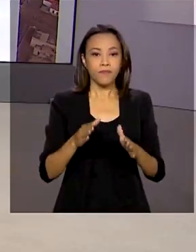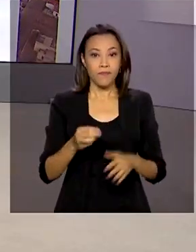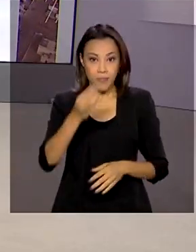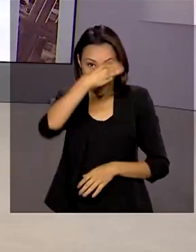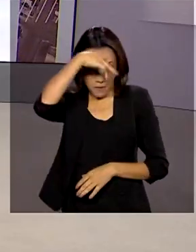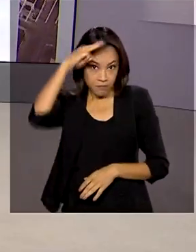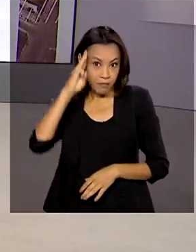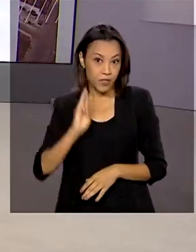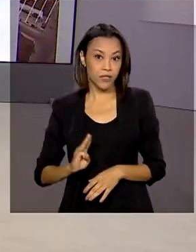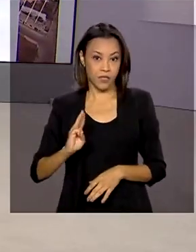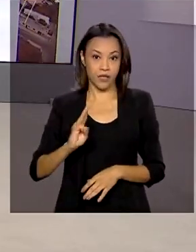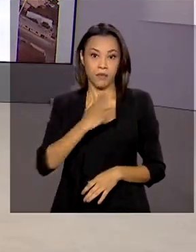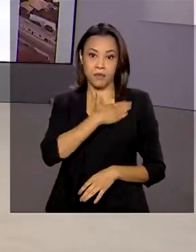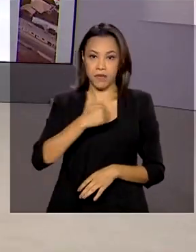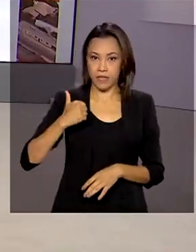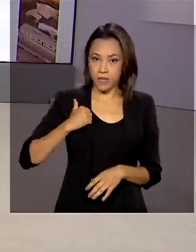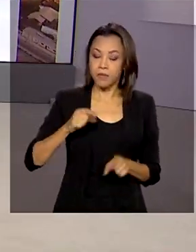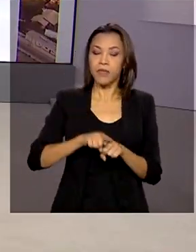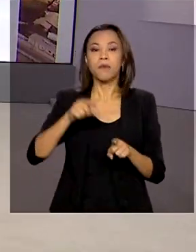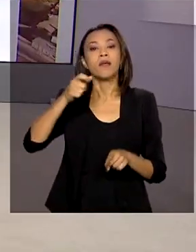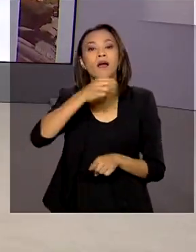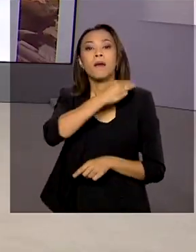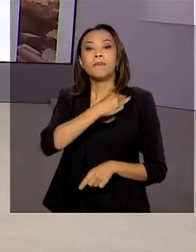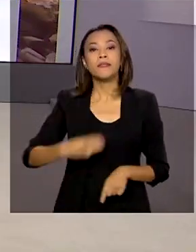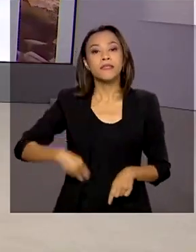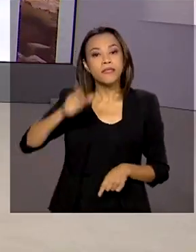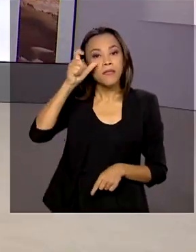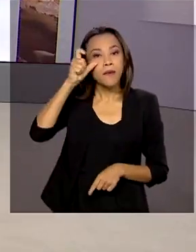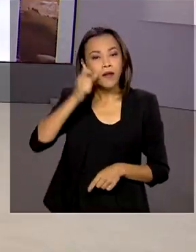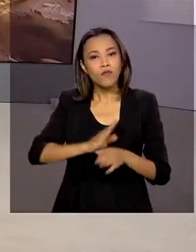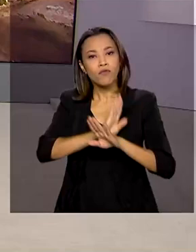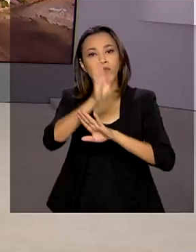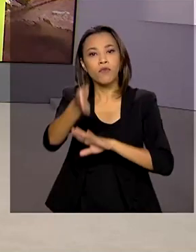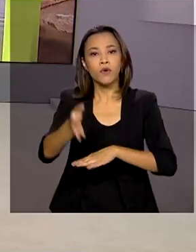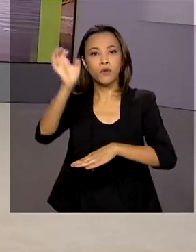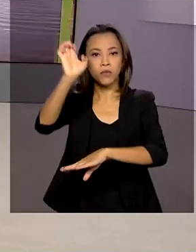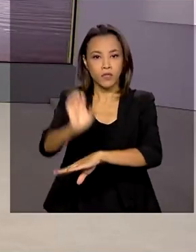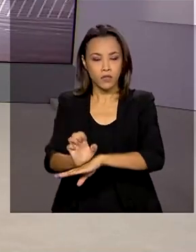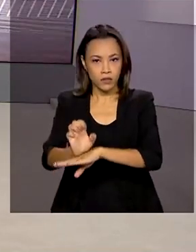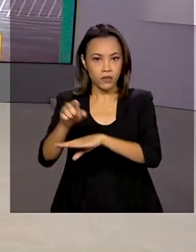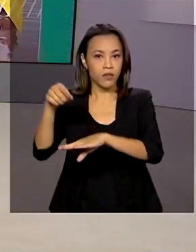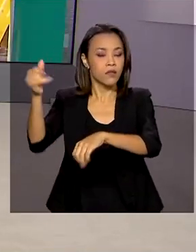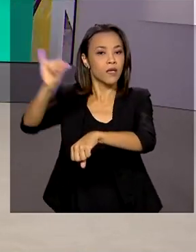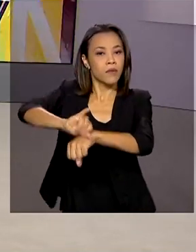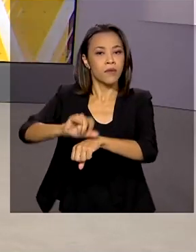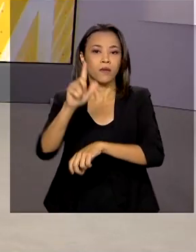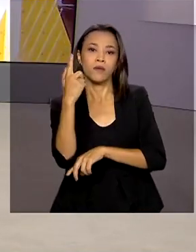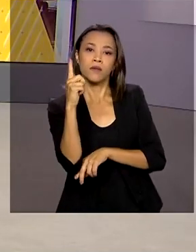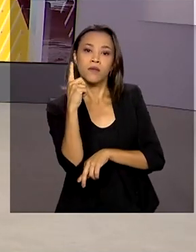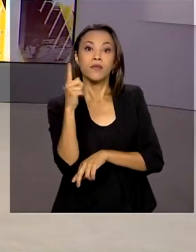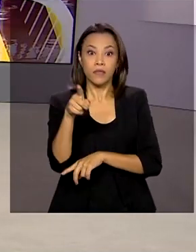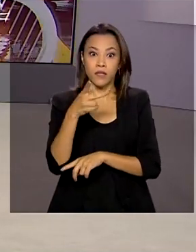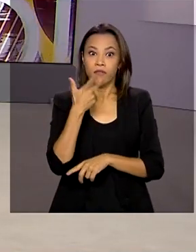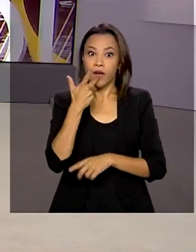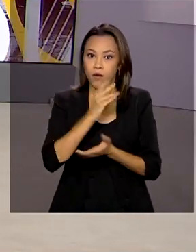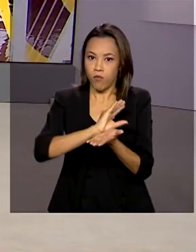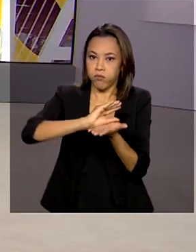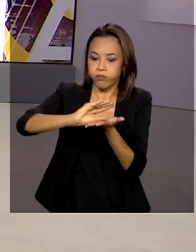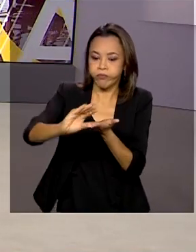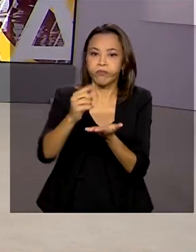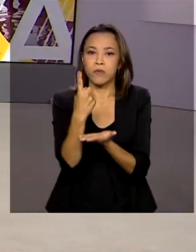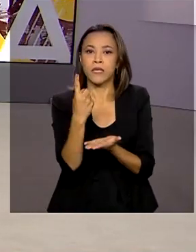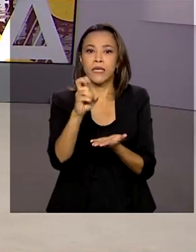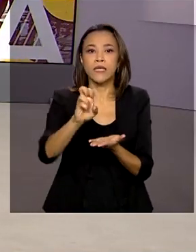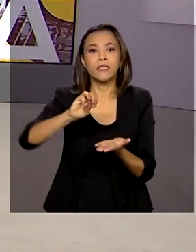-dama Michele Bolsonaro e a ministra Damares Alves estiveram em Goiânia, Goiás, e anunciaram investimentos de 15 milhões de reais